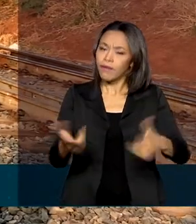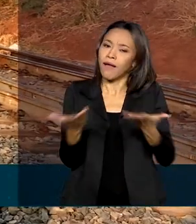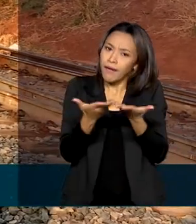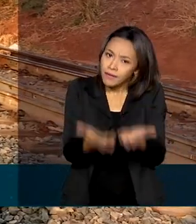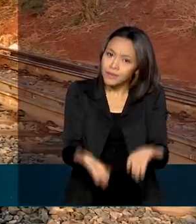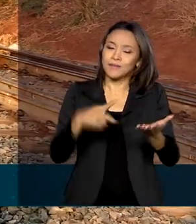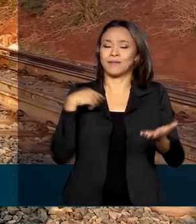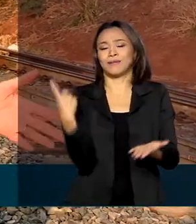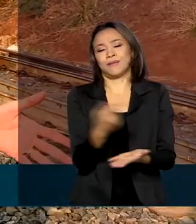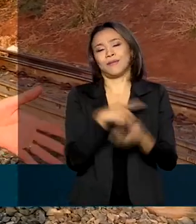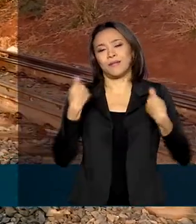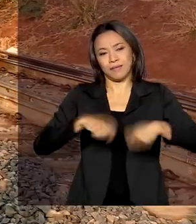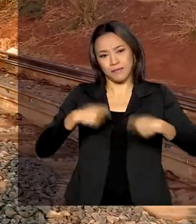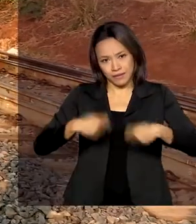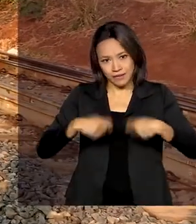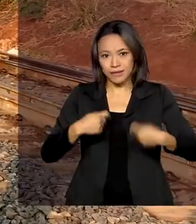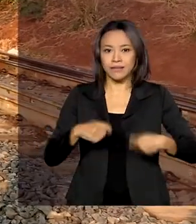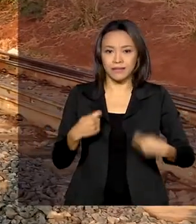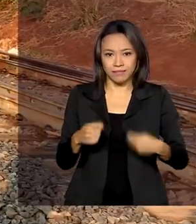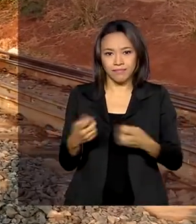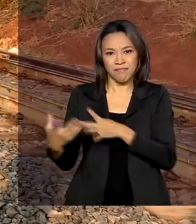isso que a gente precisa para sair da crise do coronavírus. Obrigado.